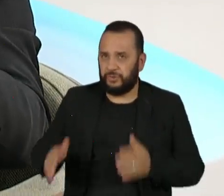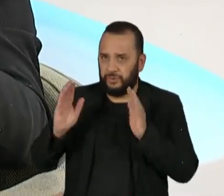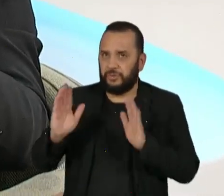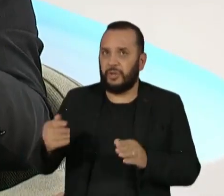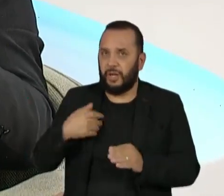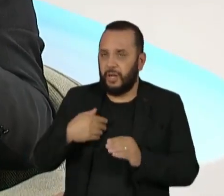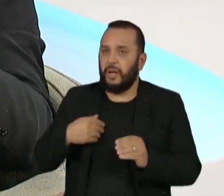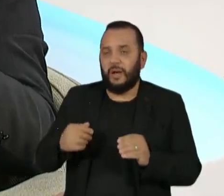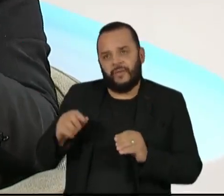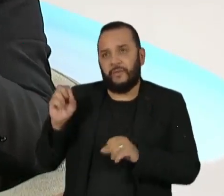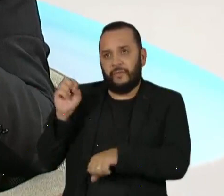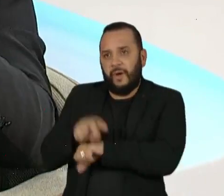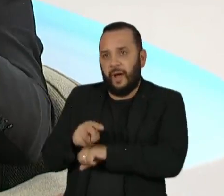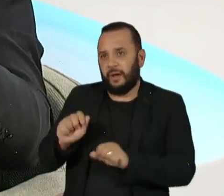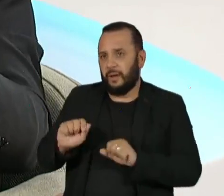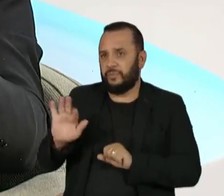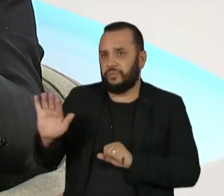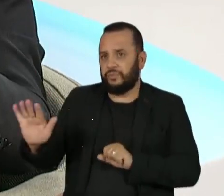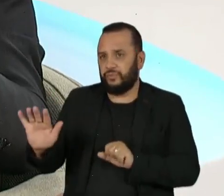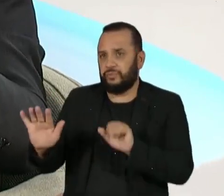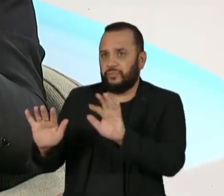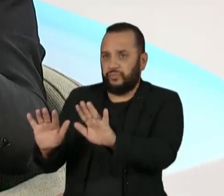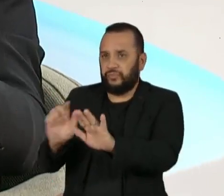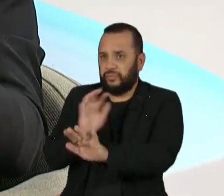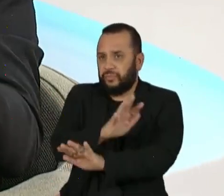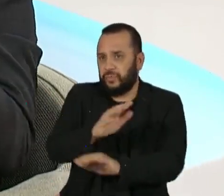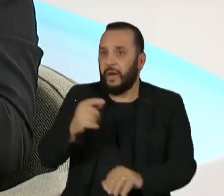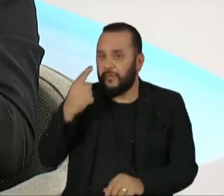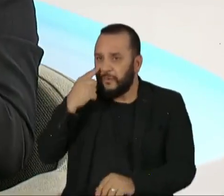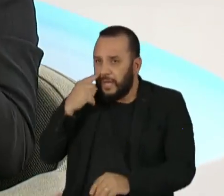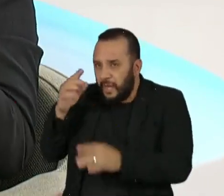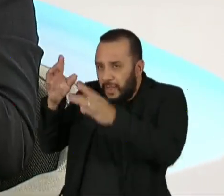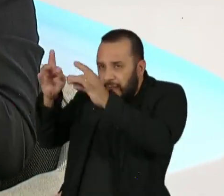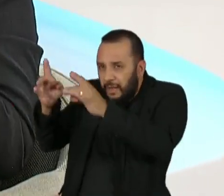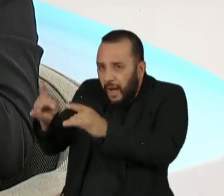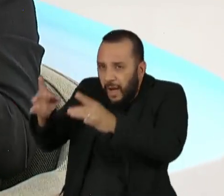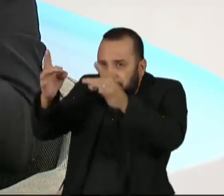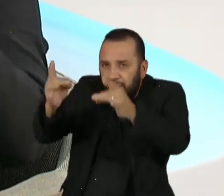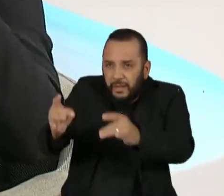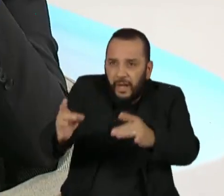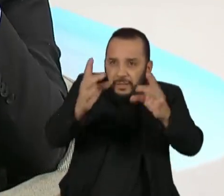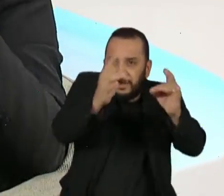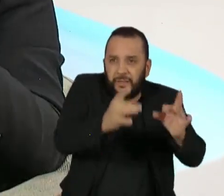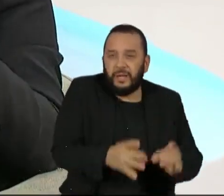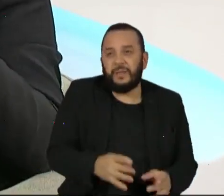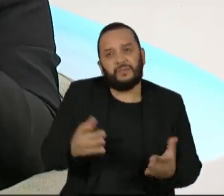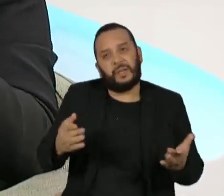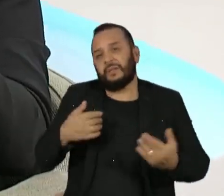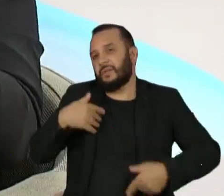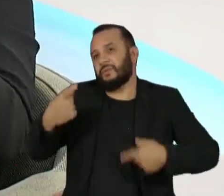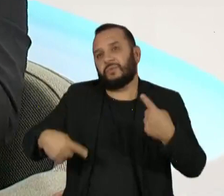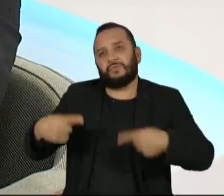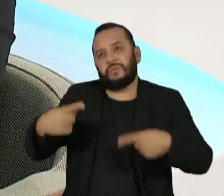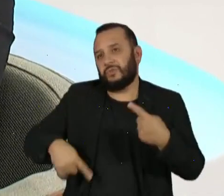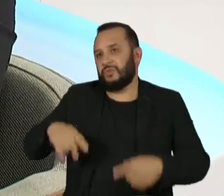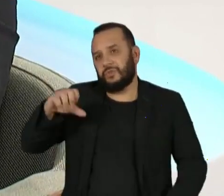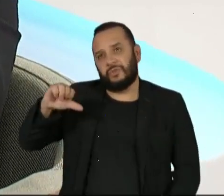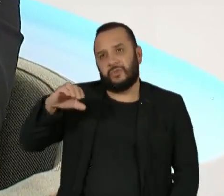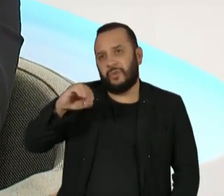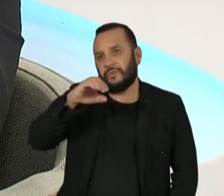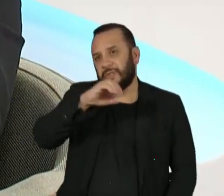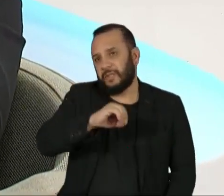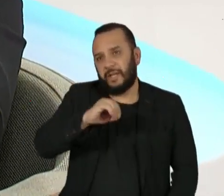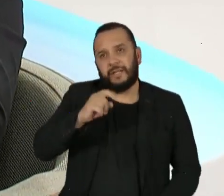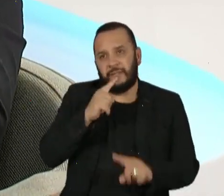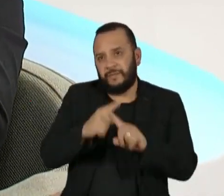todas essas vagas, nós podemos fazer algum ajuste fino, mas não daria para eu discutir 900 vezes essa